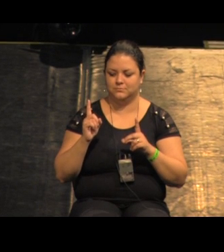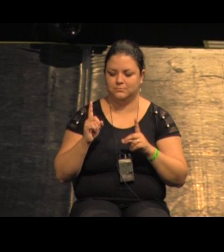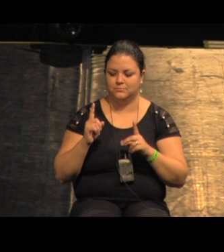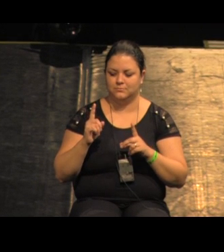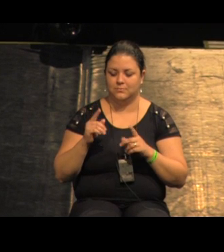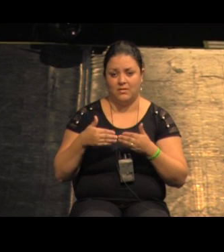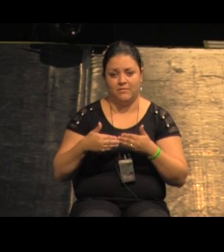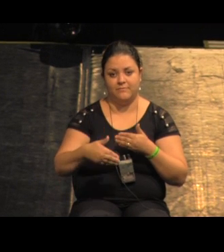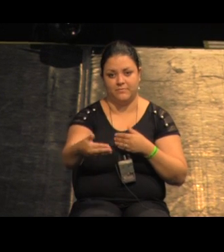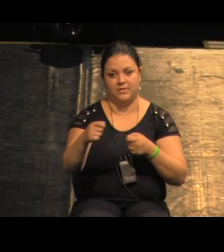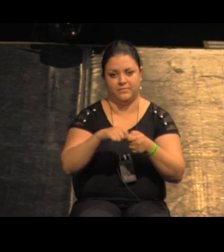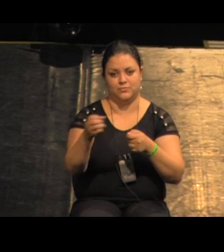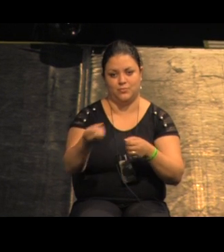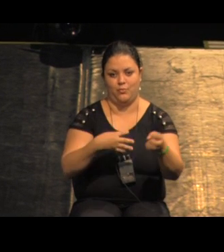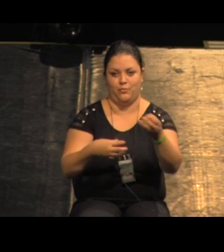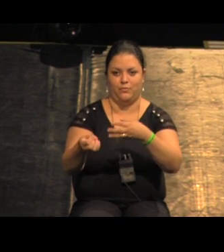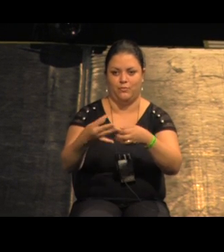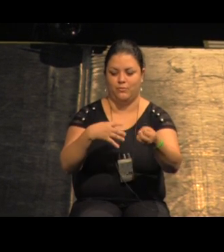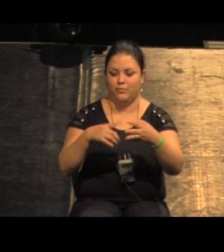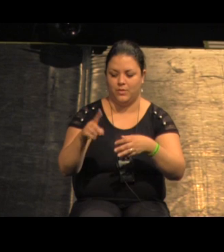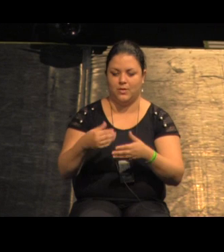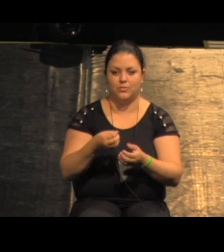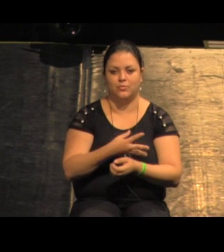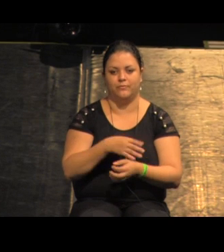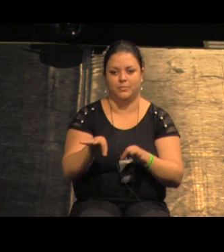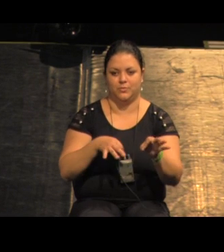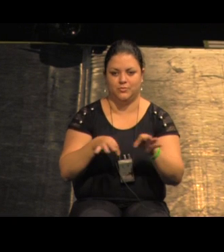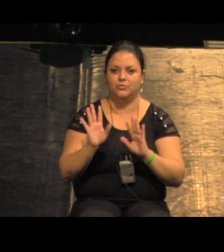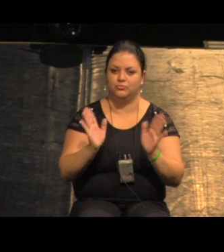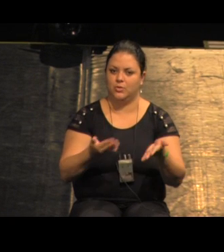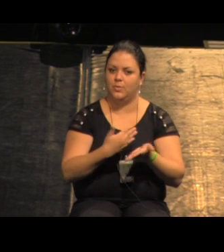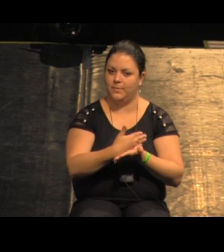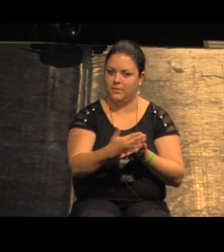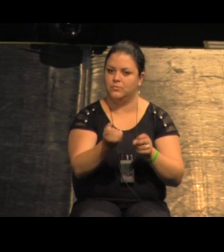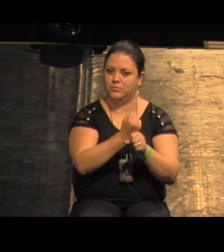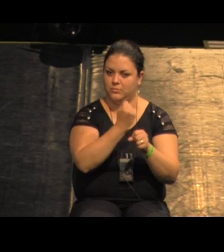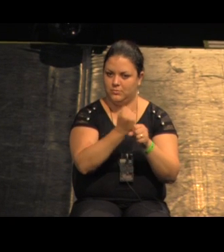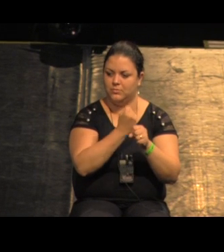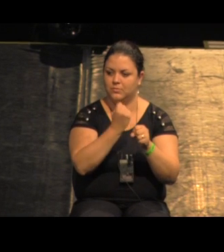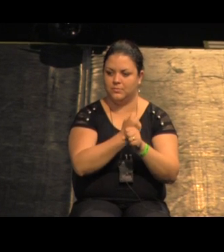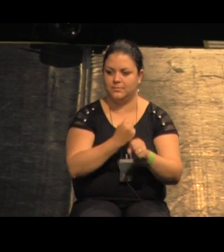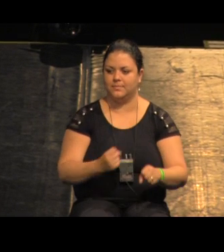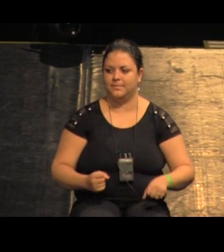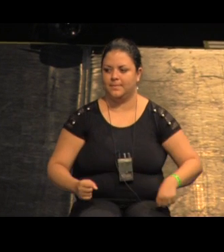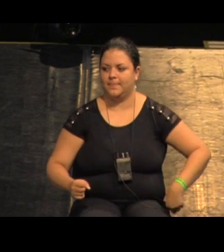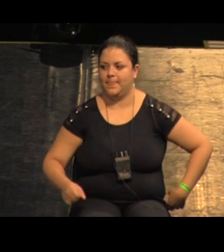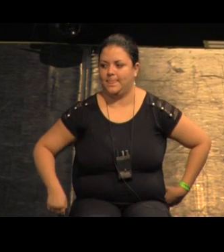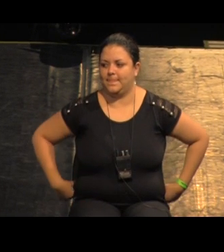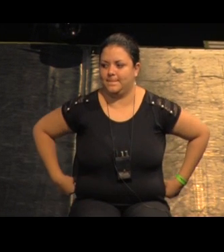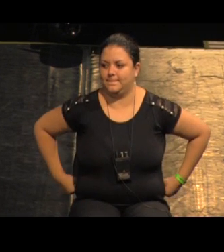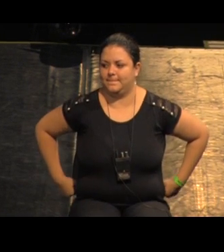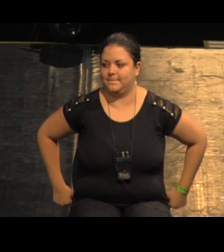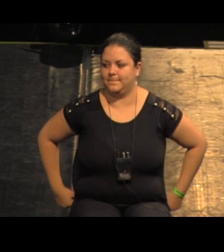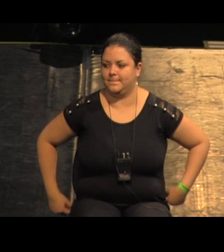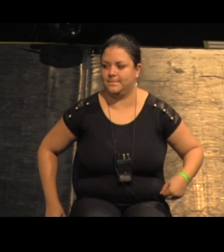deverá ficar esse projeto está em obra já a Marta deve saber melhor que eu começou junto com o seu que